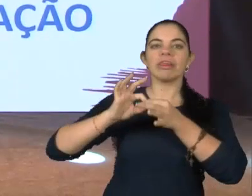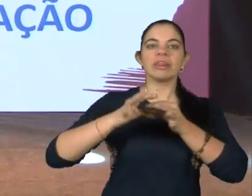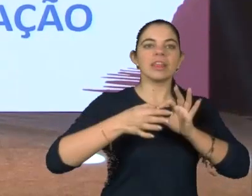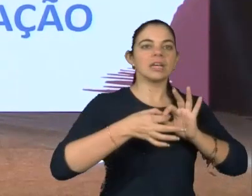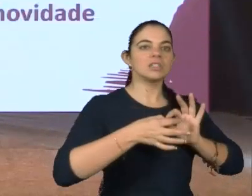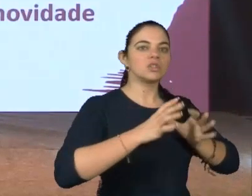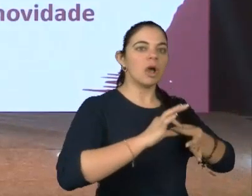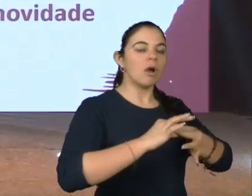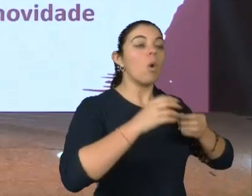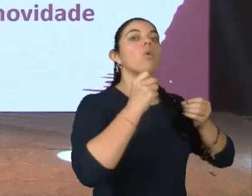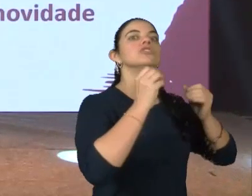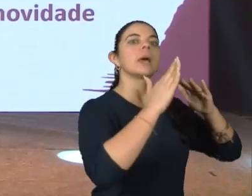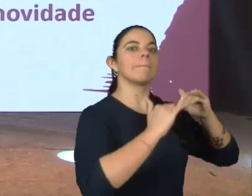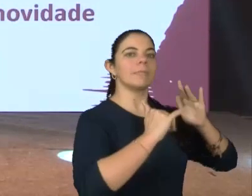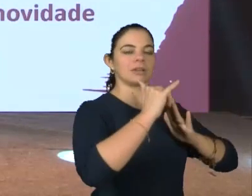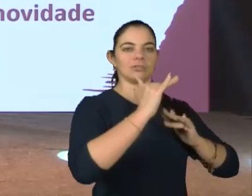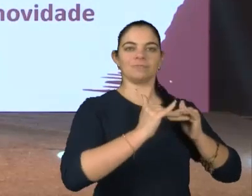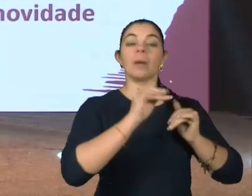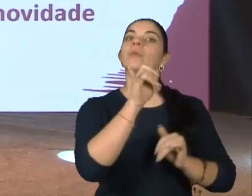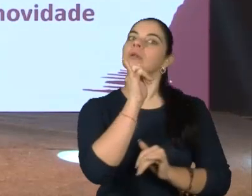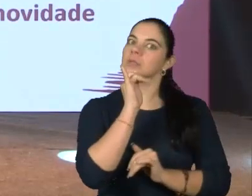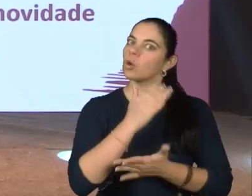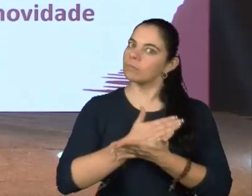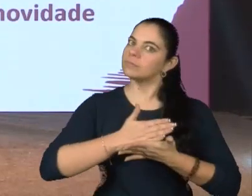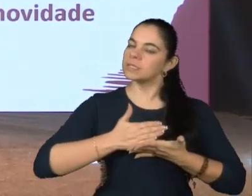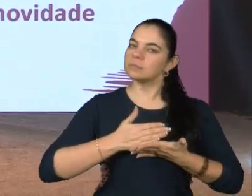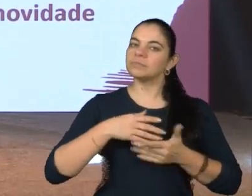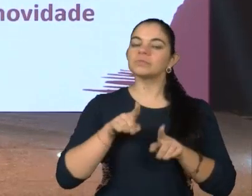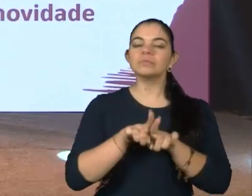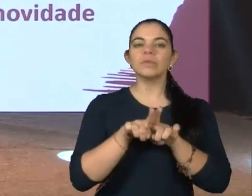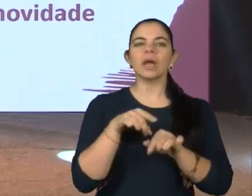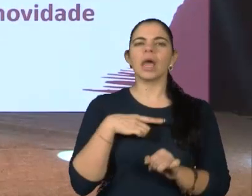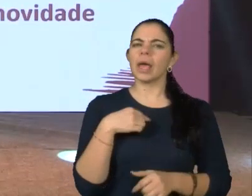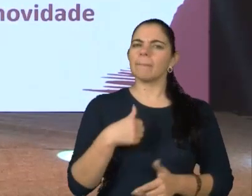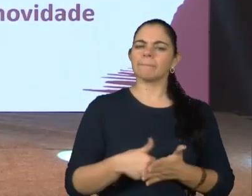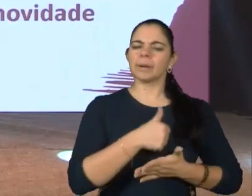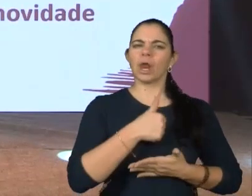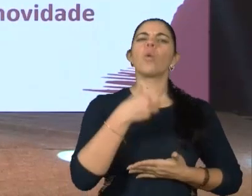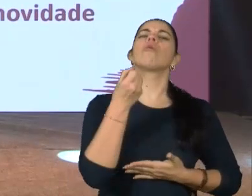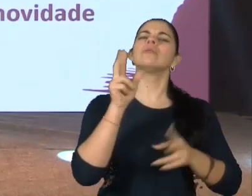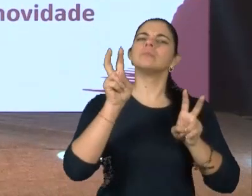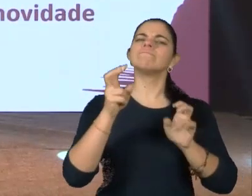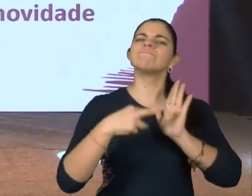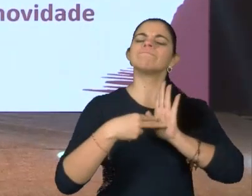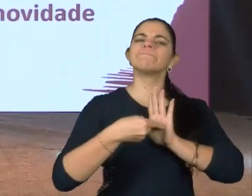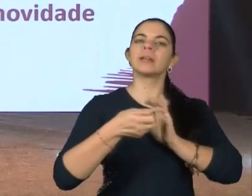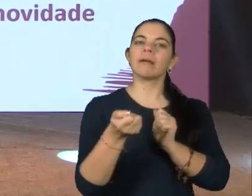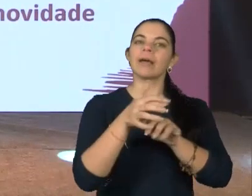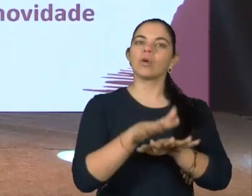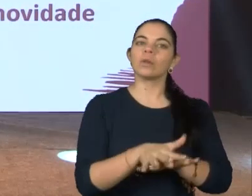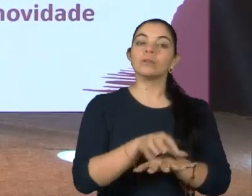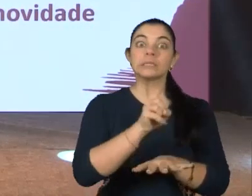seja aplicada. Para começar, acho importante a gente definir o que é inclusão. E se a gente